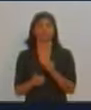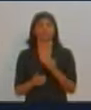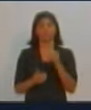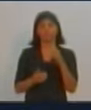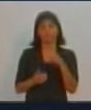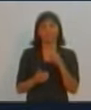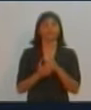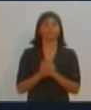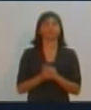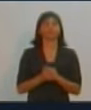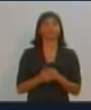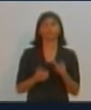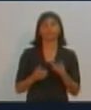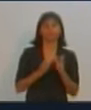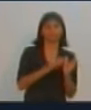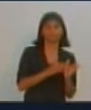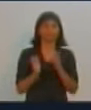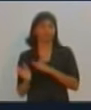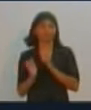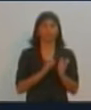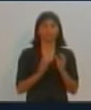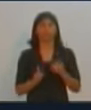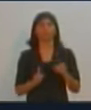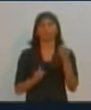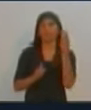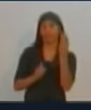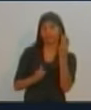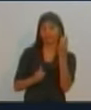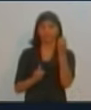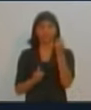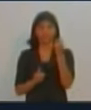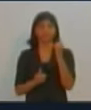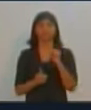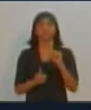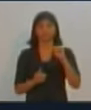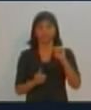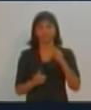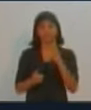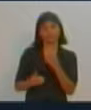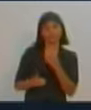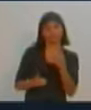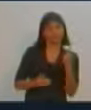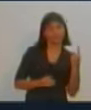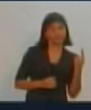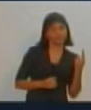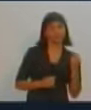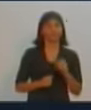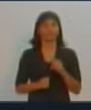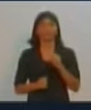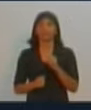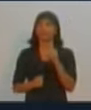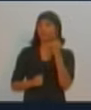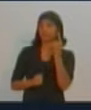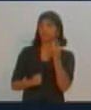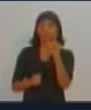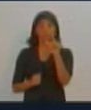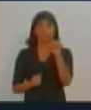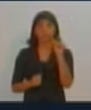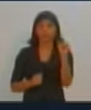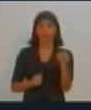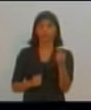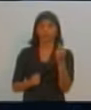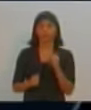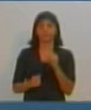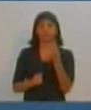comentário e a tréplica serão de 30 segundos cada. O candidato não pode ser escolhido mais de uma vez